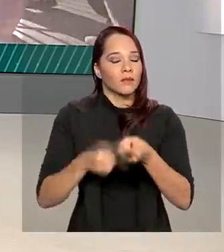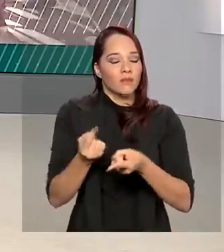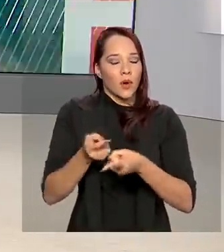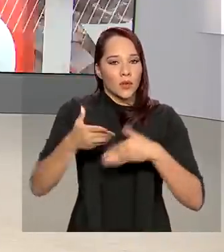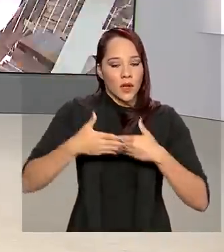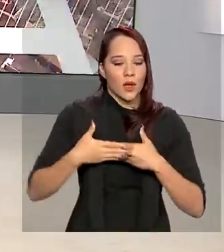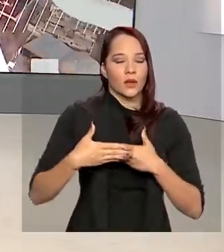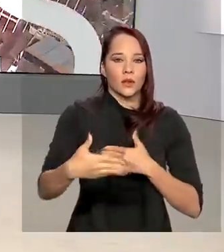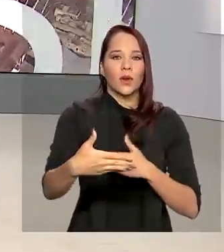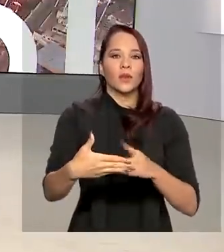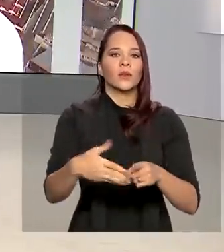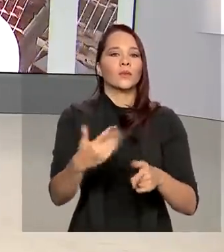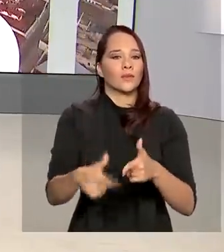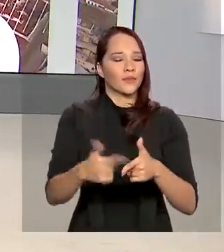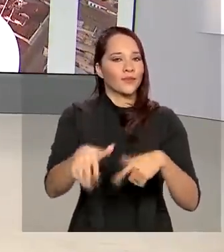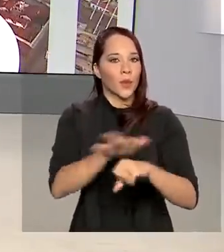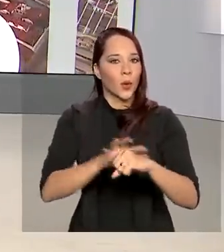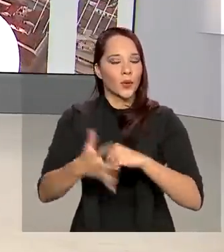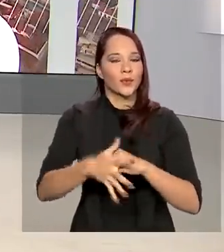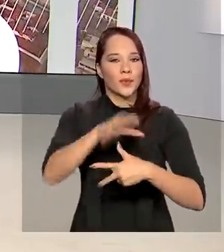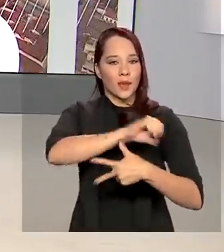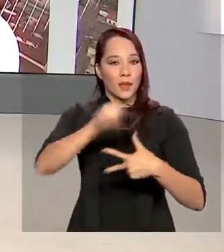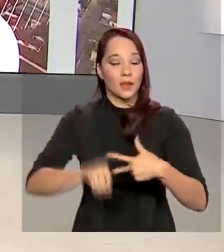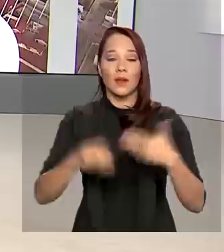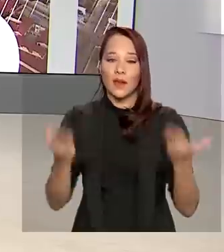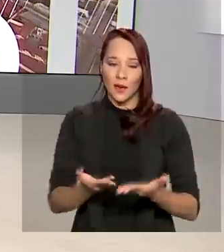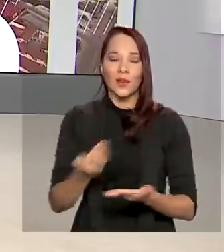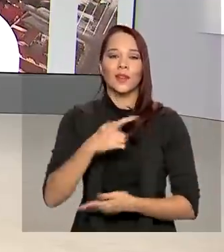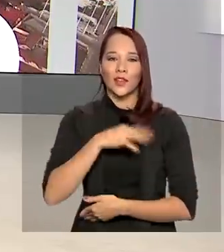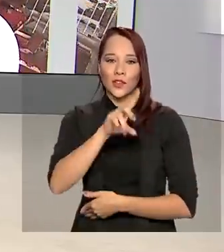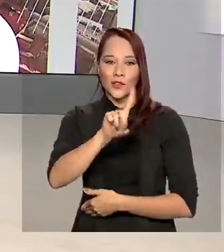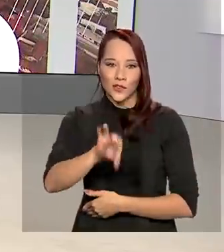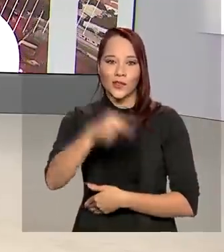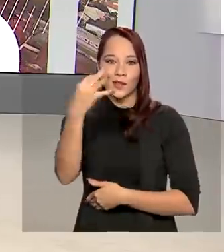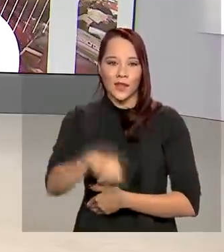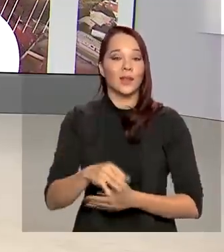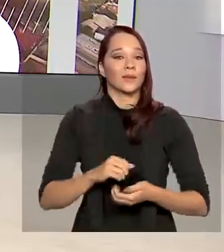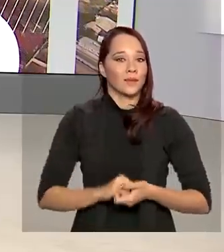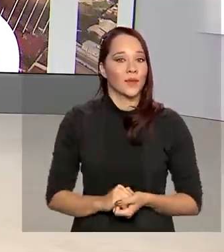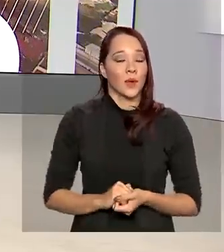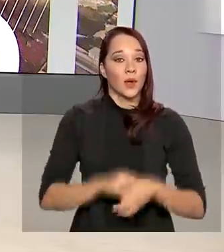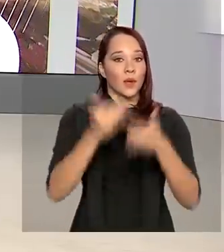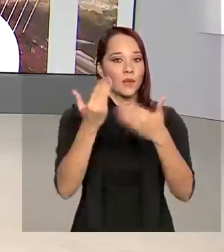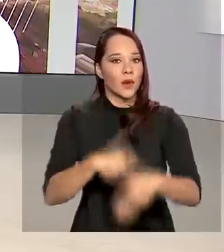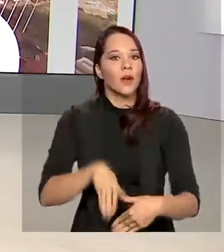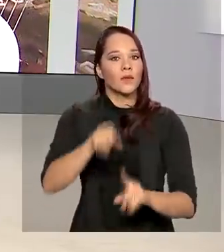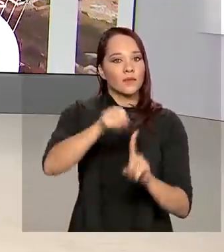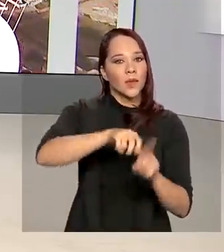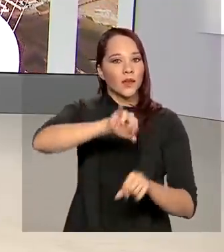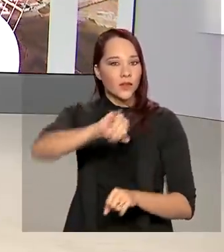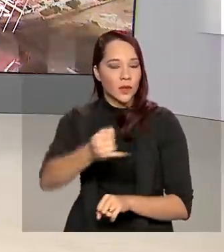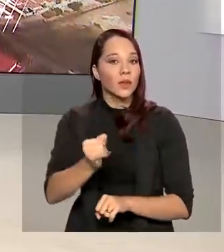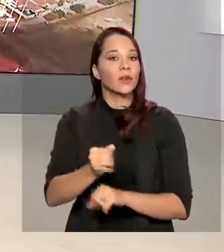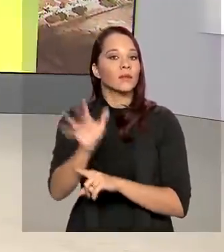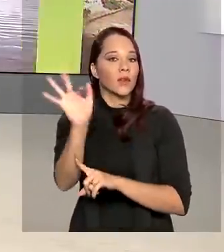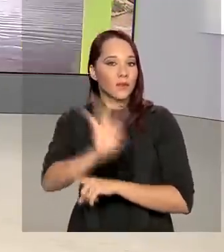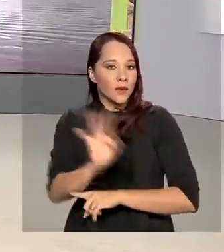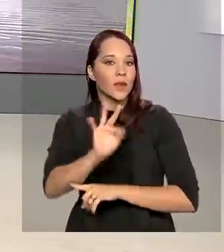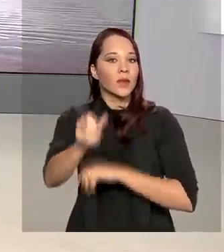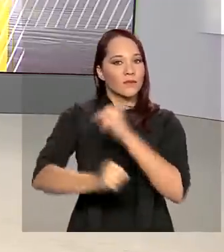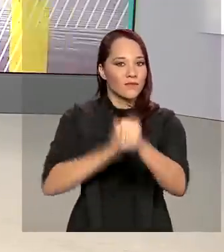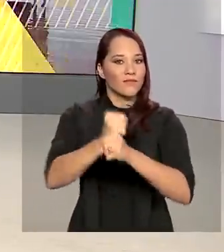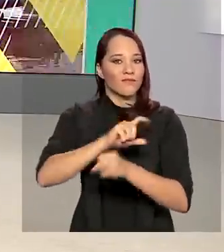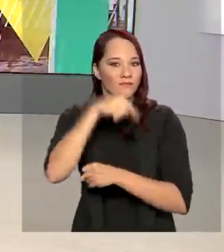adiado por causa da pandemia, o Enem agora tem novas datas. As provas serão em janeiro e fevereiro do ano que vem.